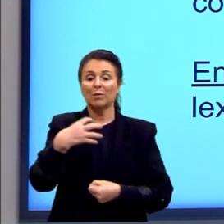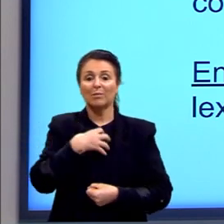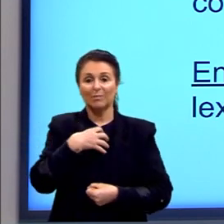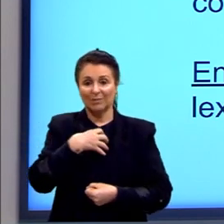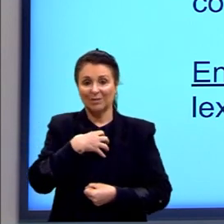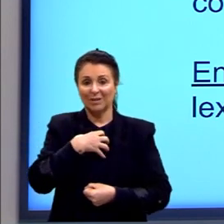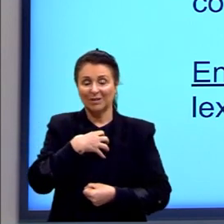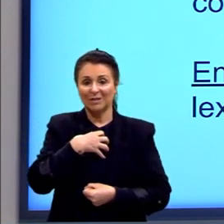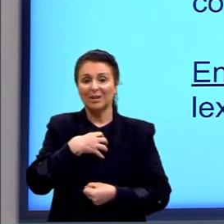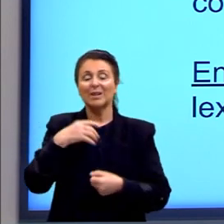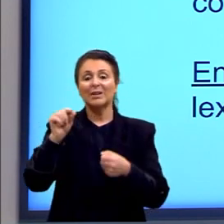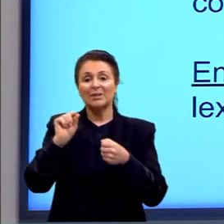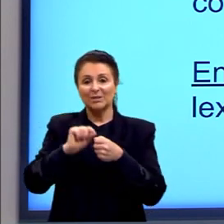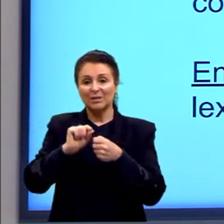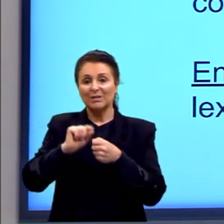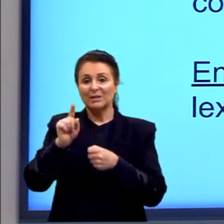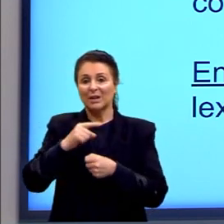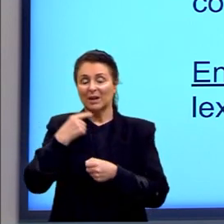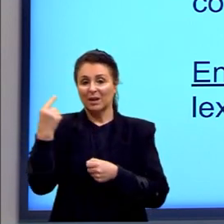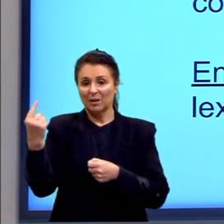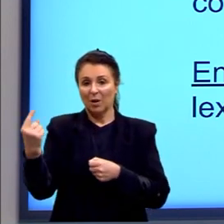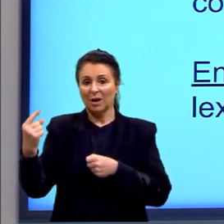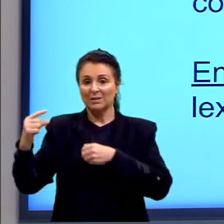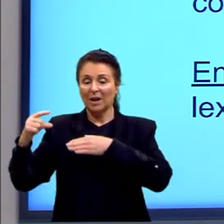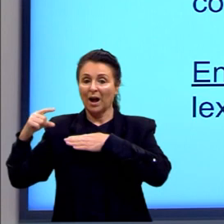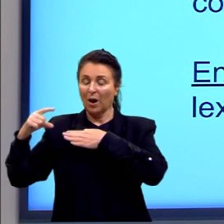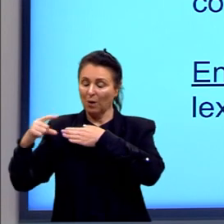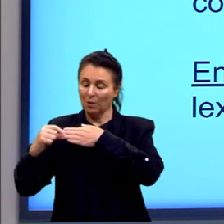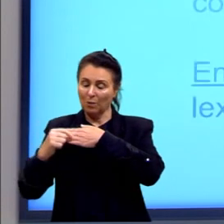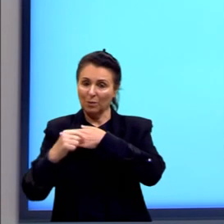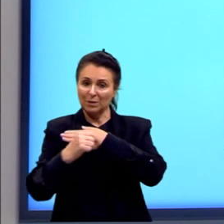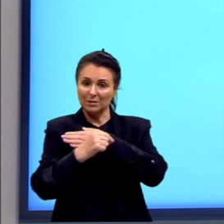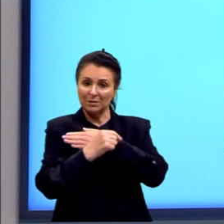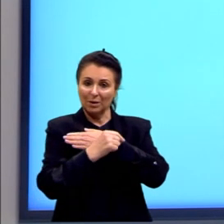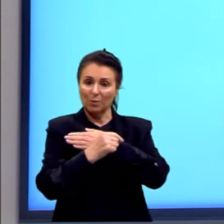de fazer a nossa coesão referencial.